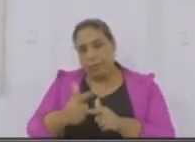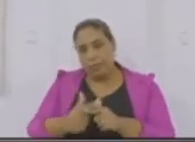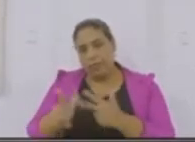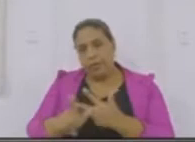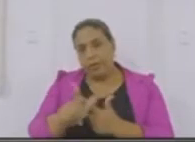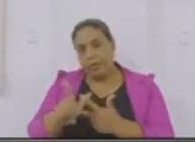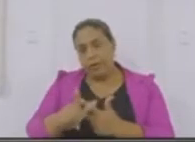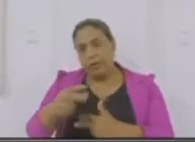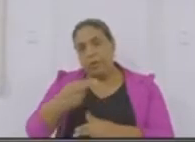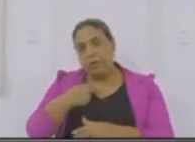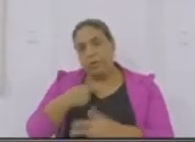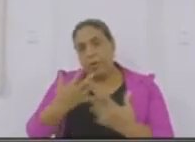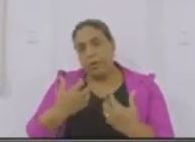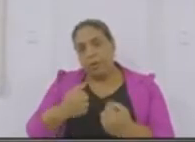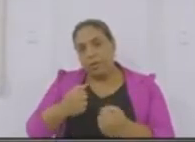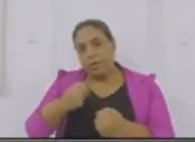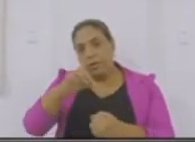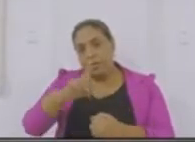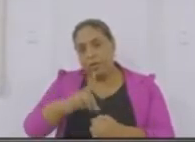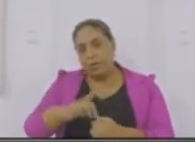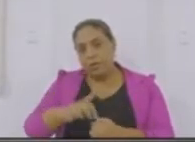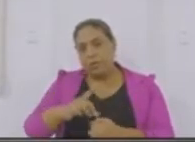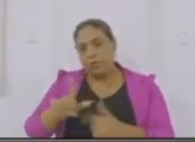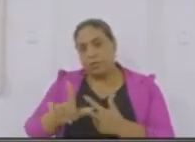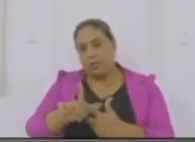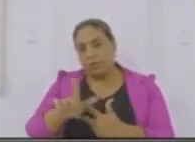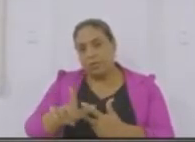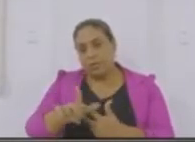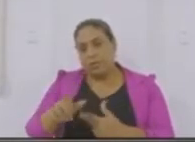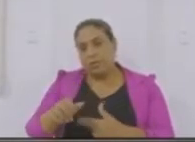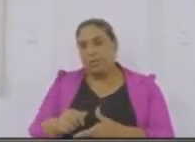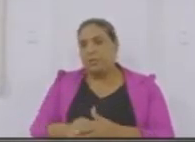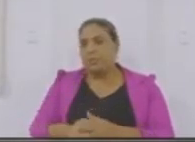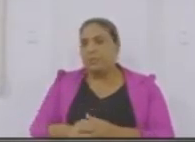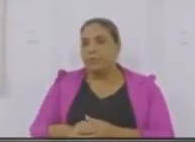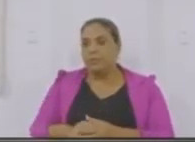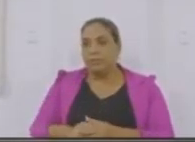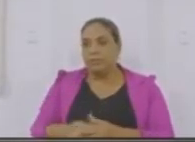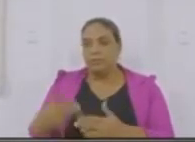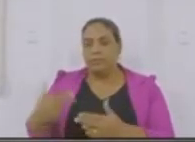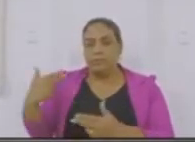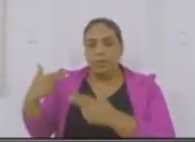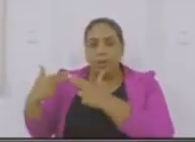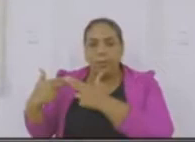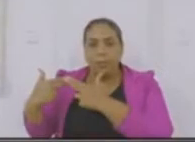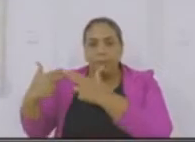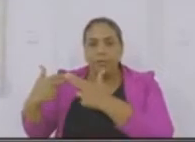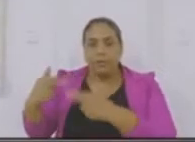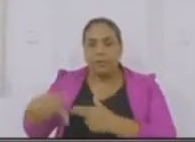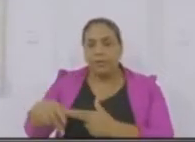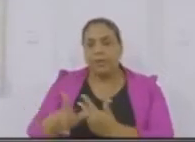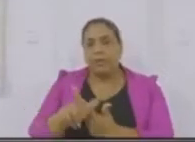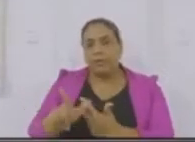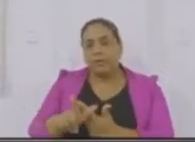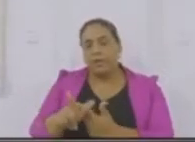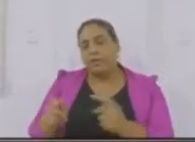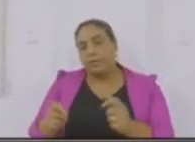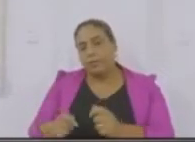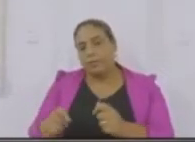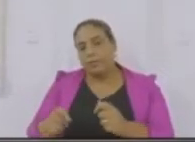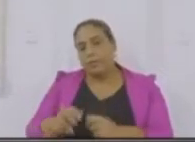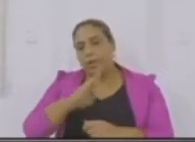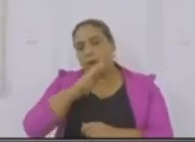descaso. Dessa forma, comunico ao chefe do Legislativo que faça as ausências das respostas ao requerimento formulado, tratando de uma fronta a